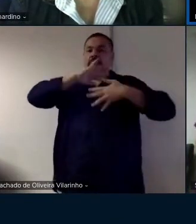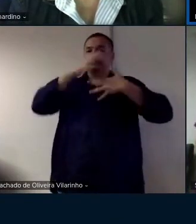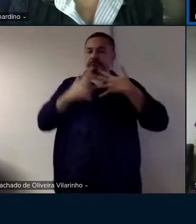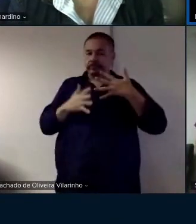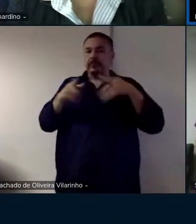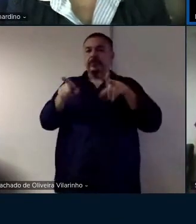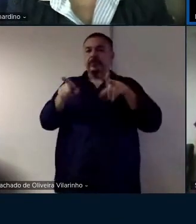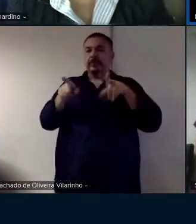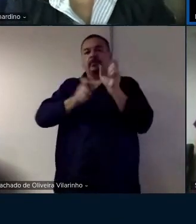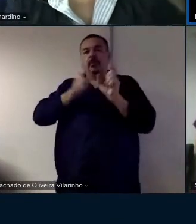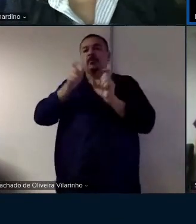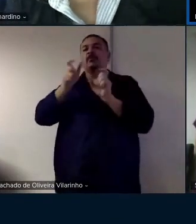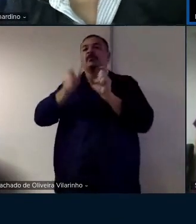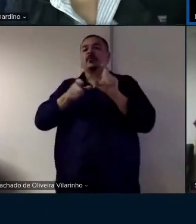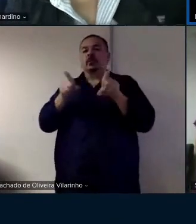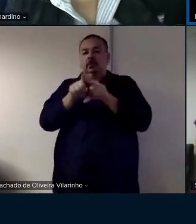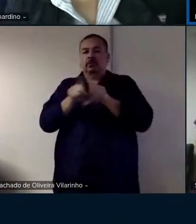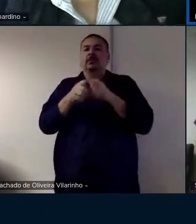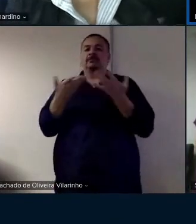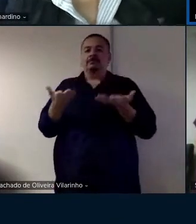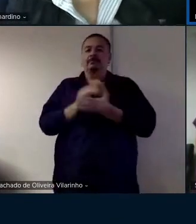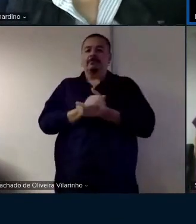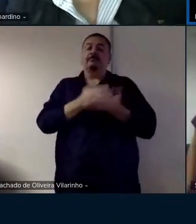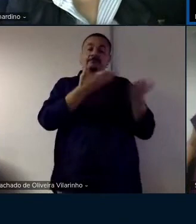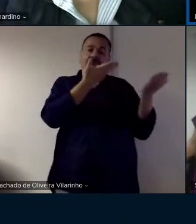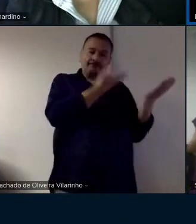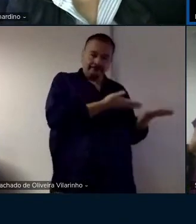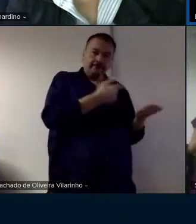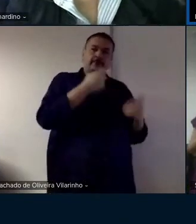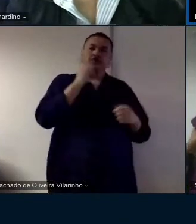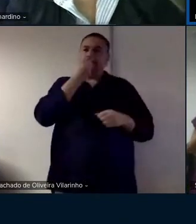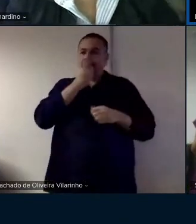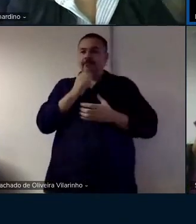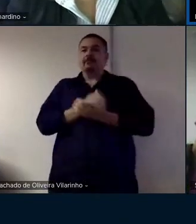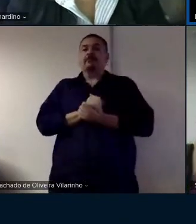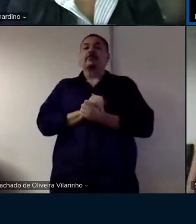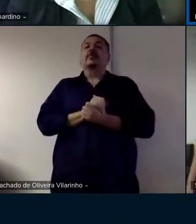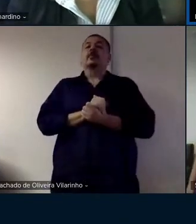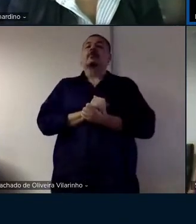sinais e em morfologia também então agora passo